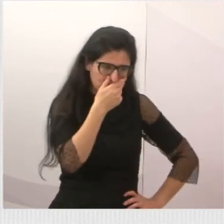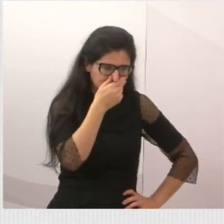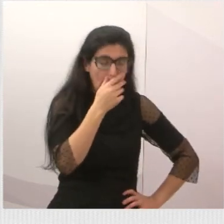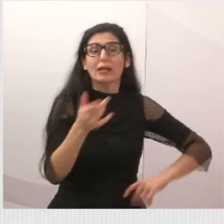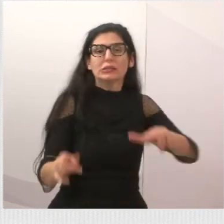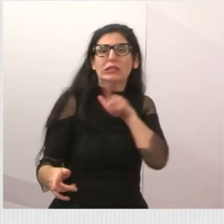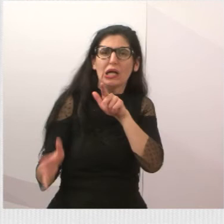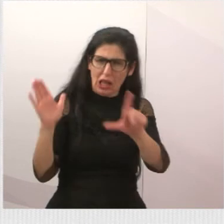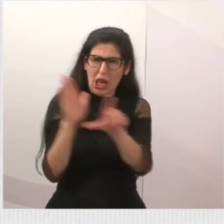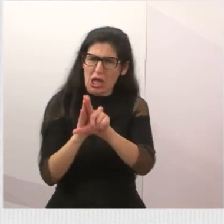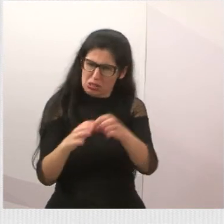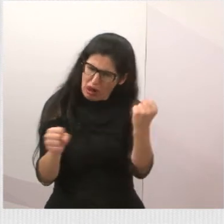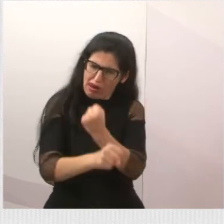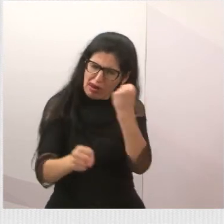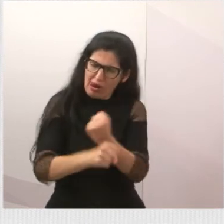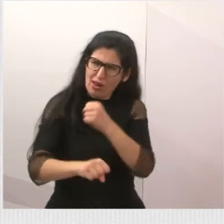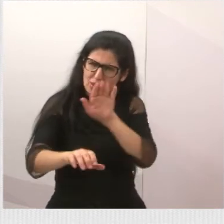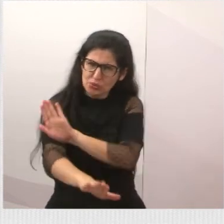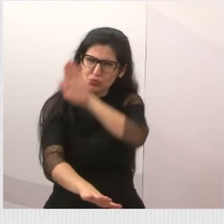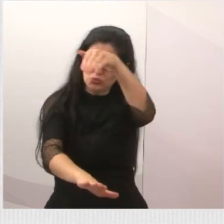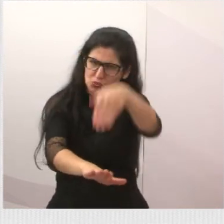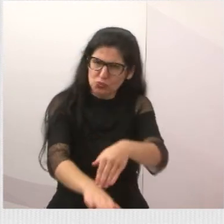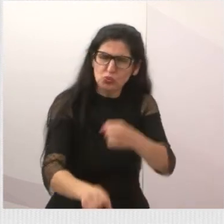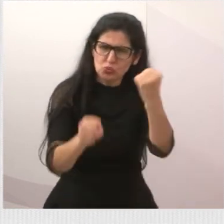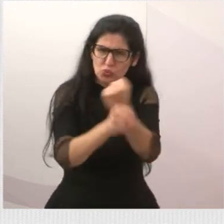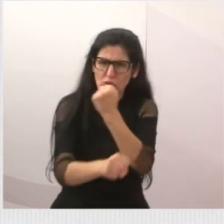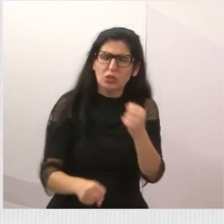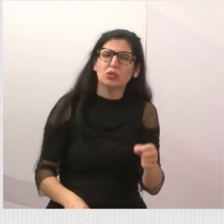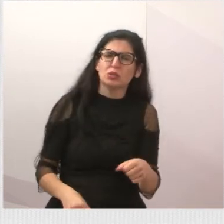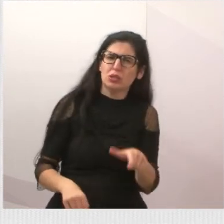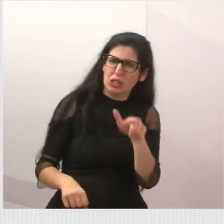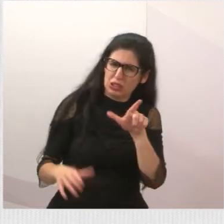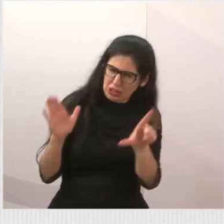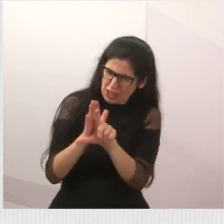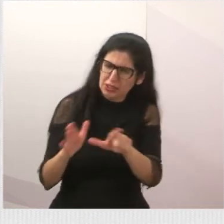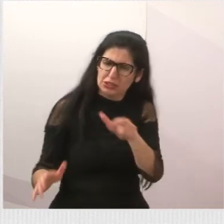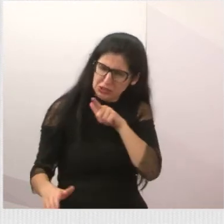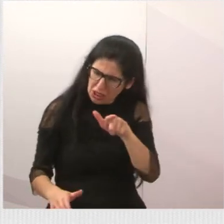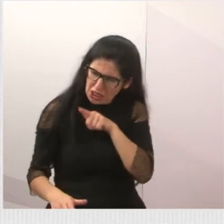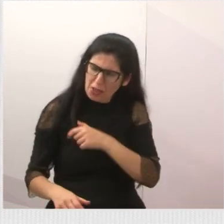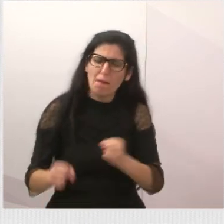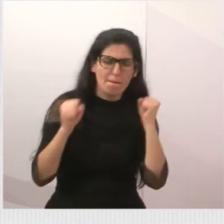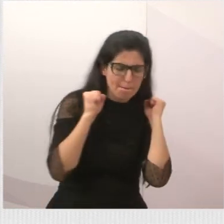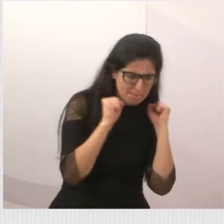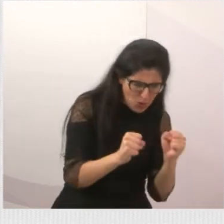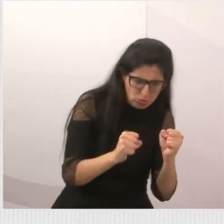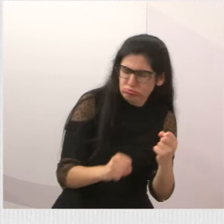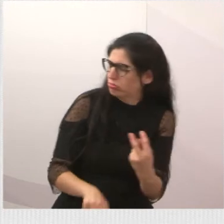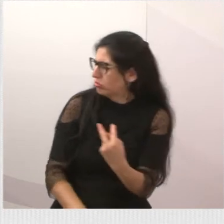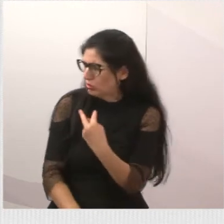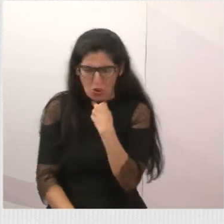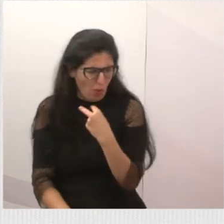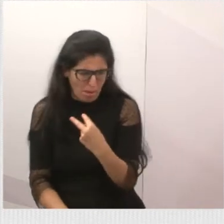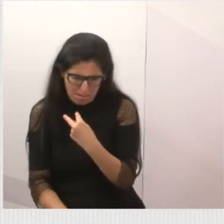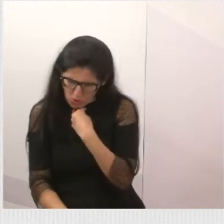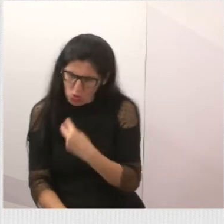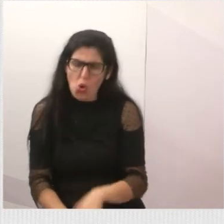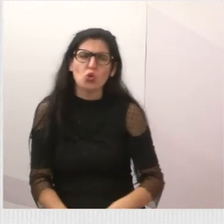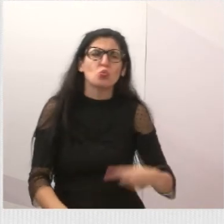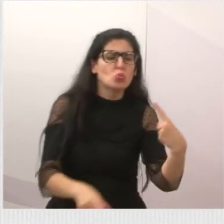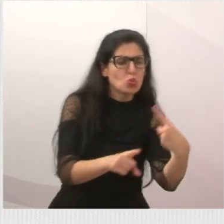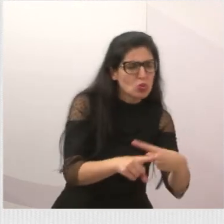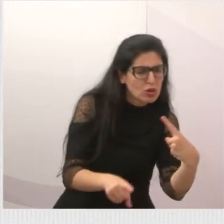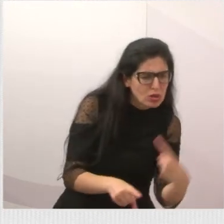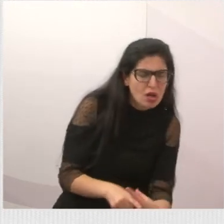né? E lá está explicando se aquele local pode ser colocado lombada, que tipo de lombada que tem que ter. Enfim, características para que aquela